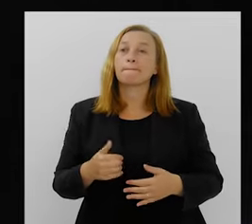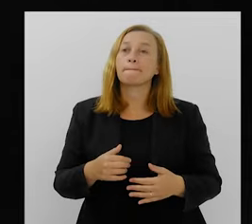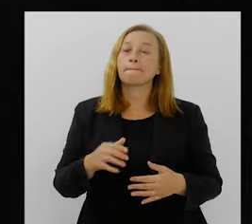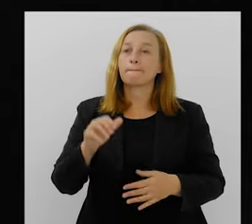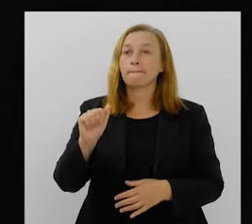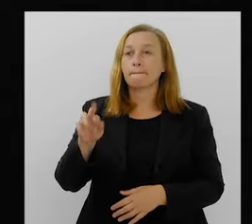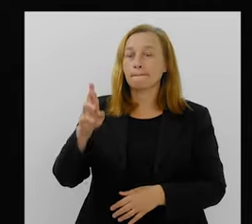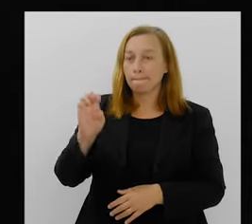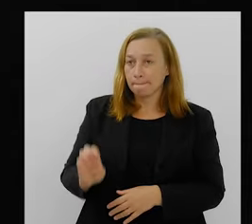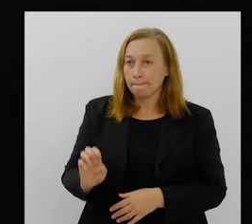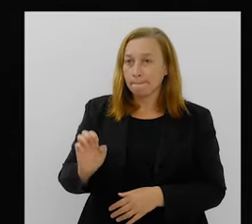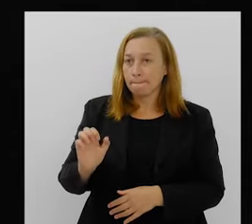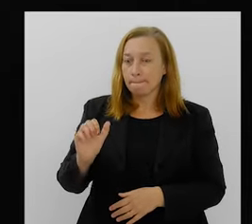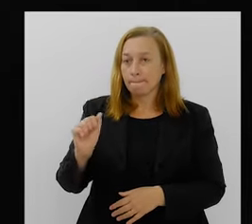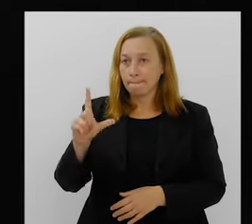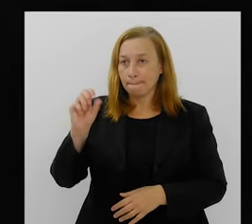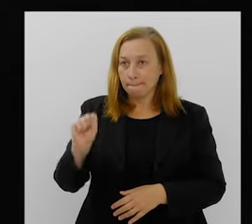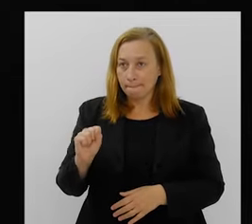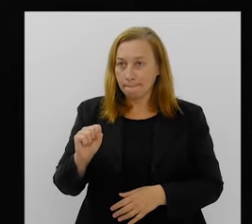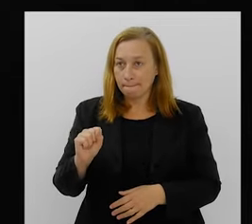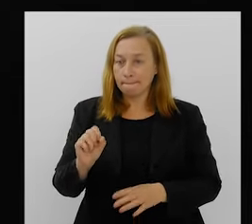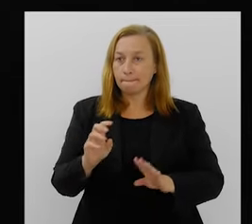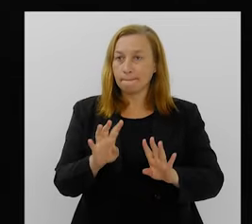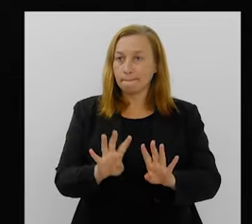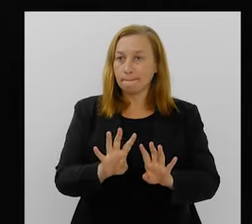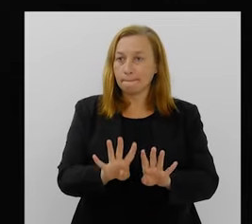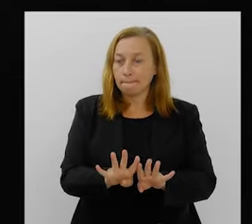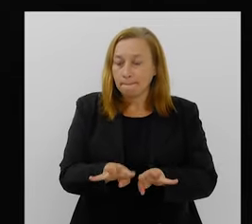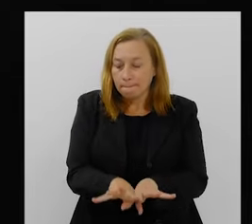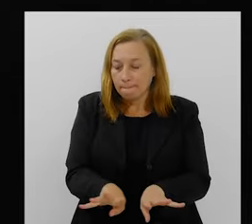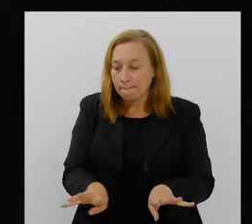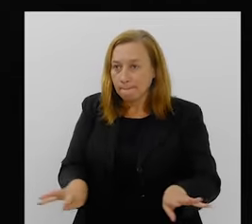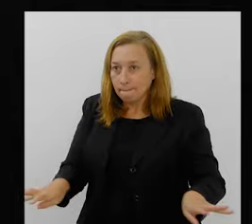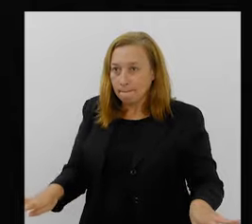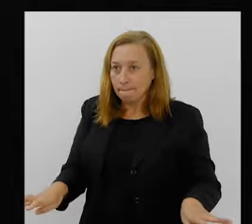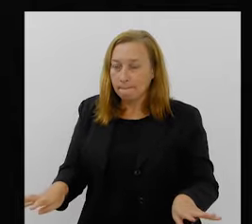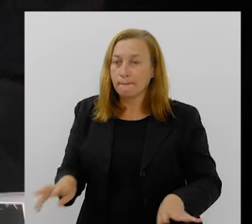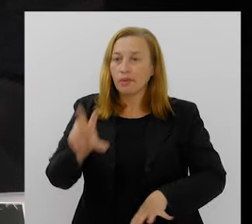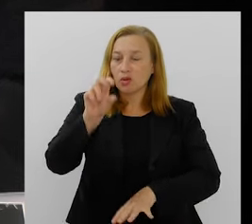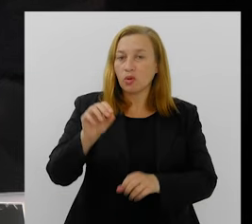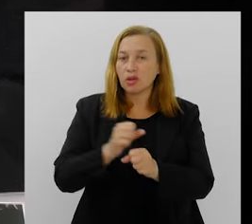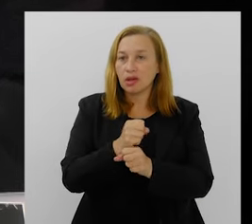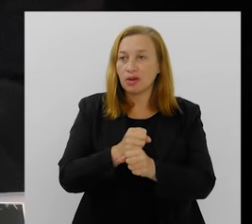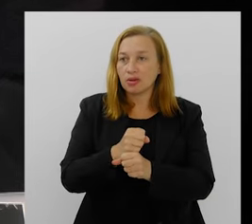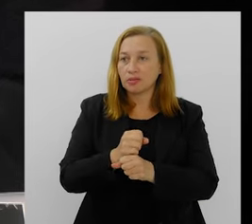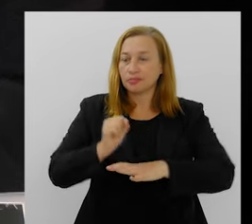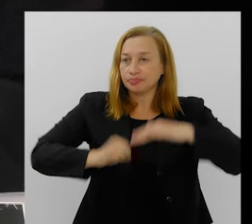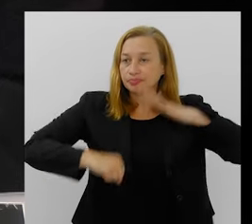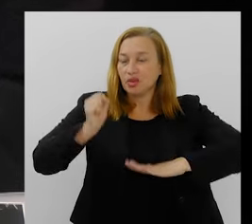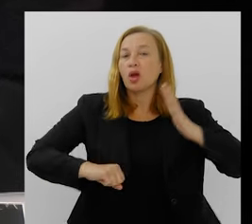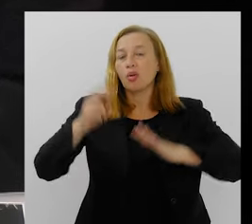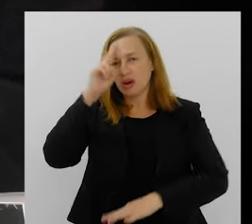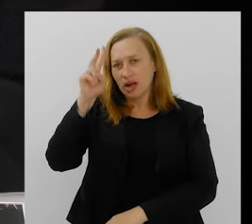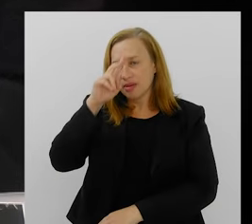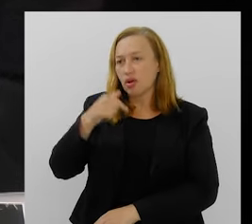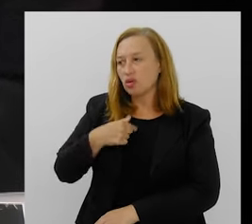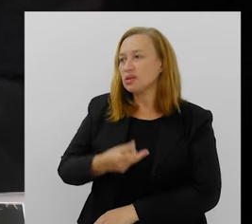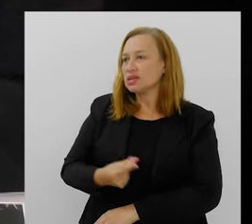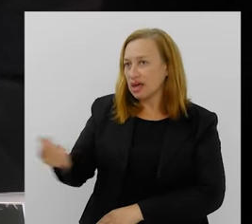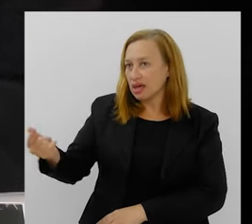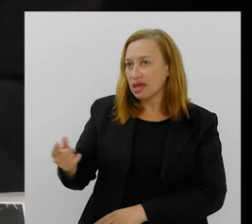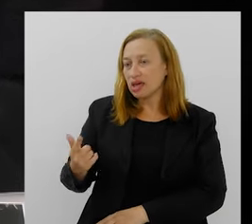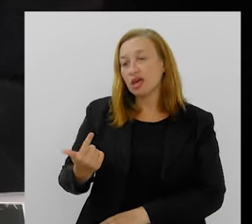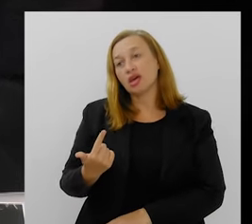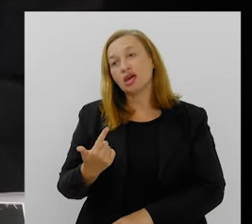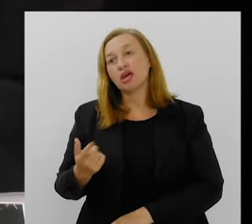no Abre Alas, com a bandeira dos 50 Anos do Salgueiro, 2003. Lembro bem desse desfile, que foi o ano que eu saí do Salgueiro, e